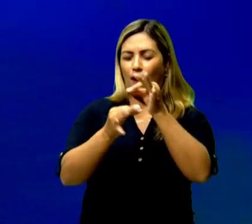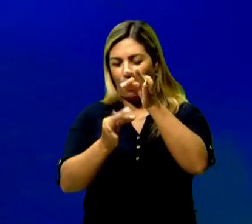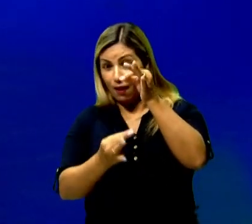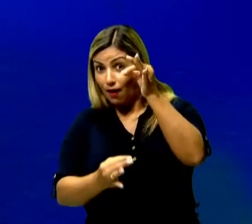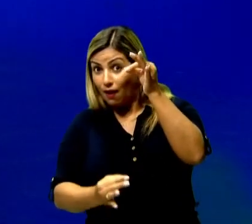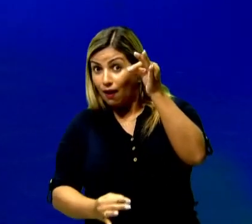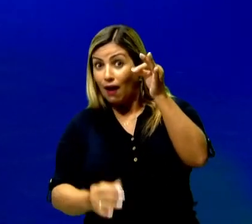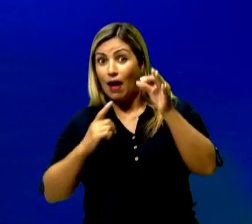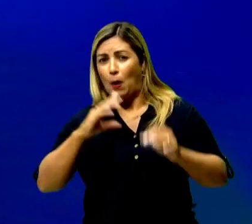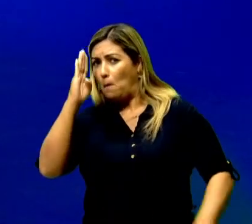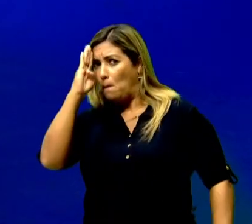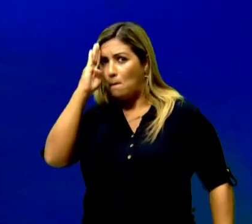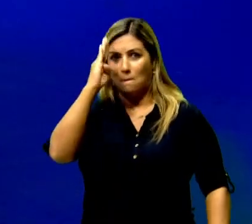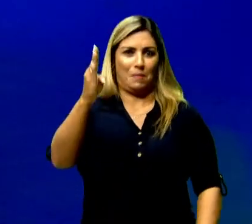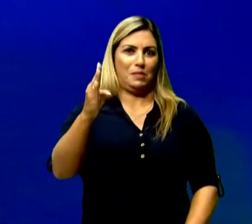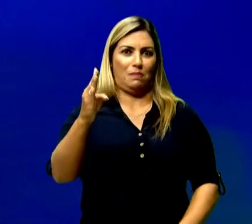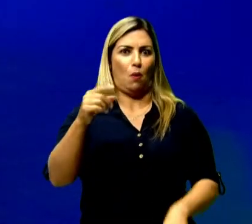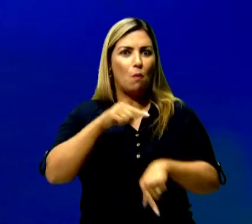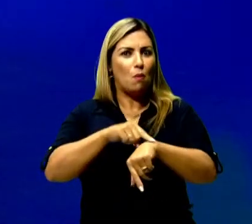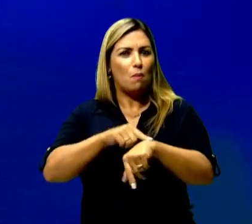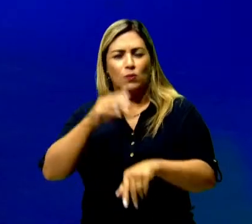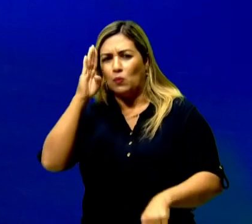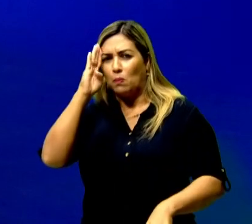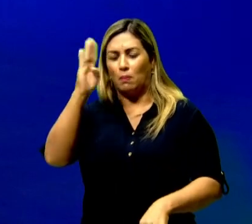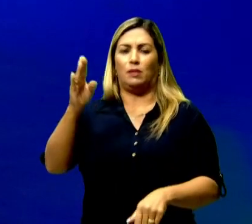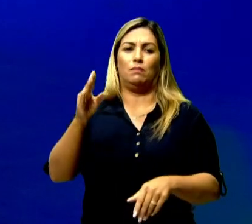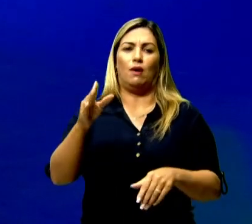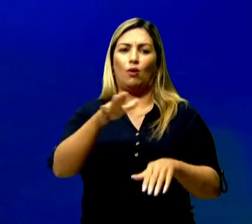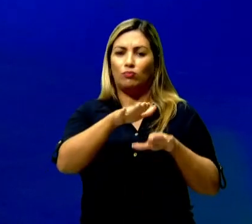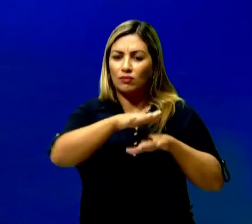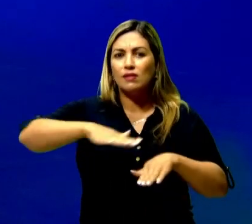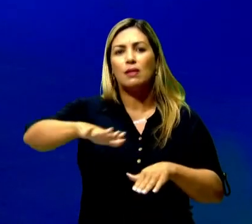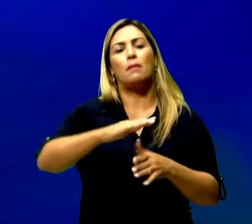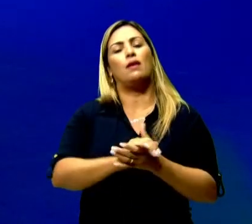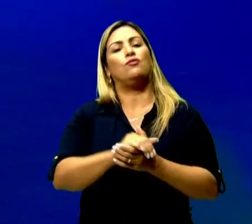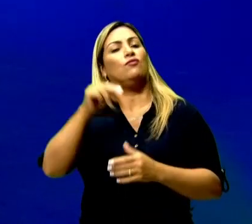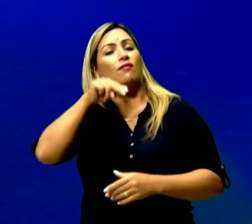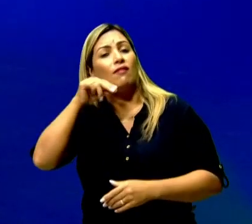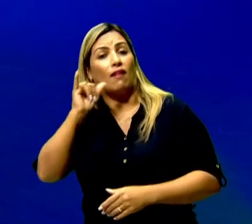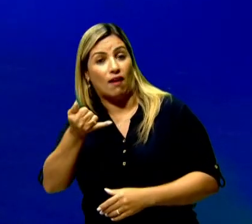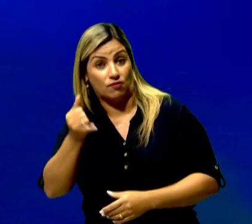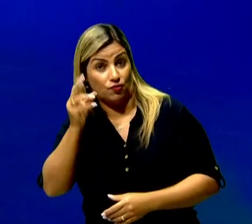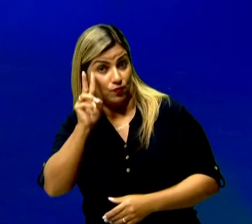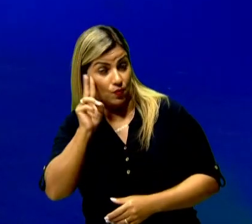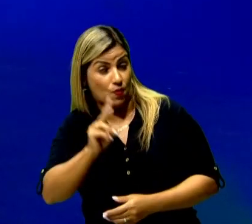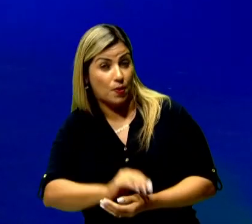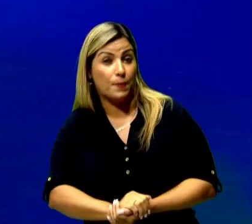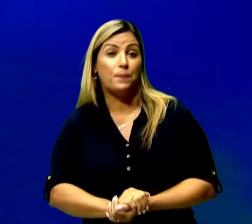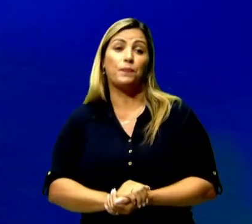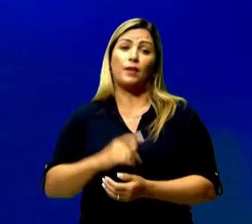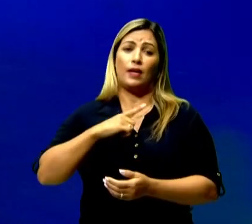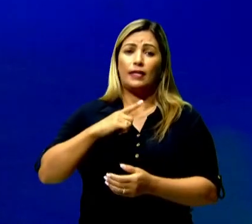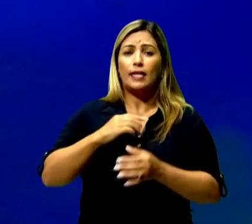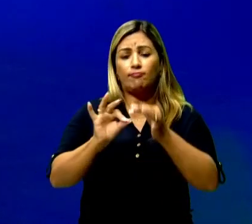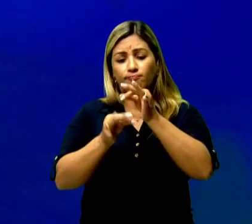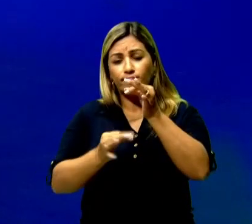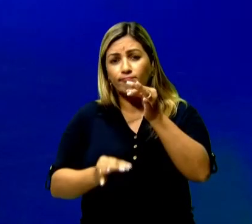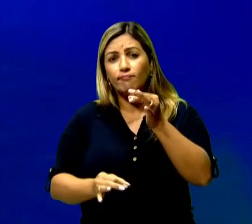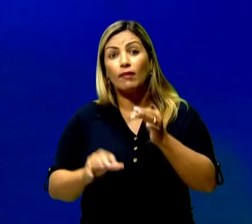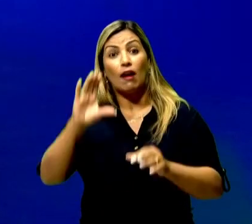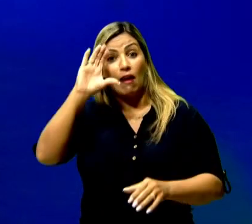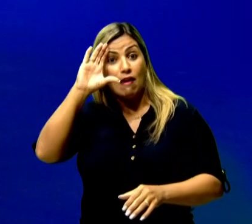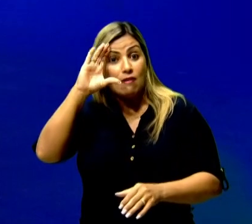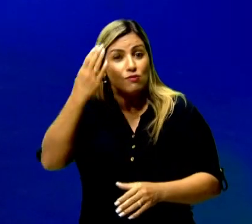clímax, que é o auge, é o ápice dessa minha narrativa. E juntamente com o clímax, eu tenho o desfecho, que é quando se